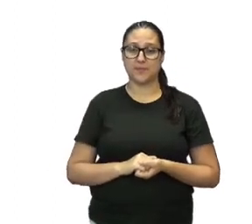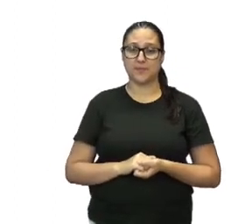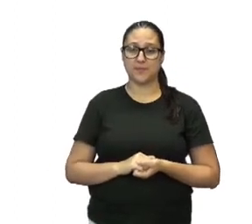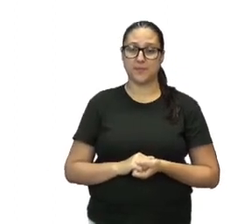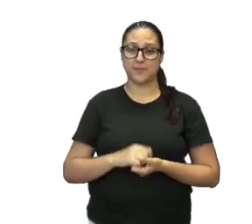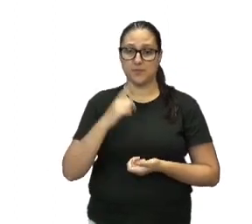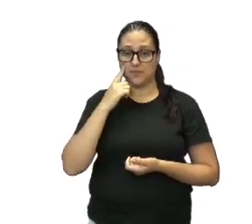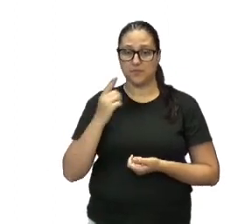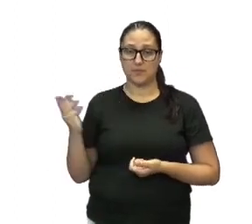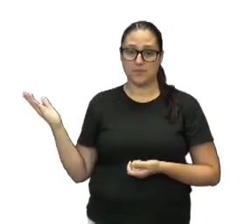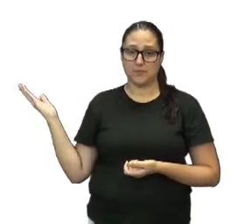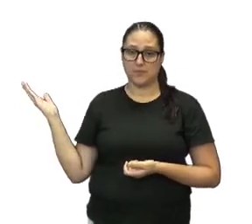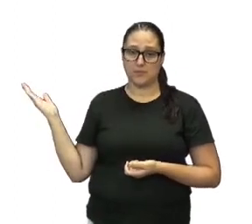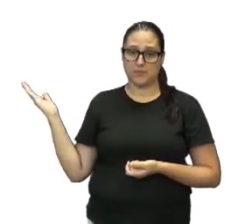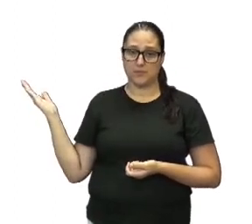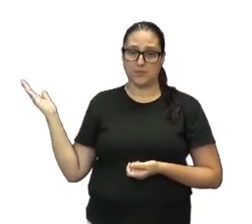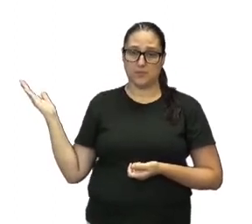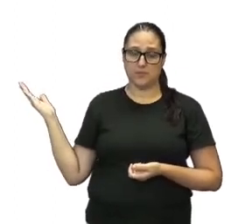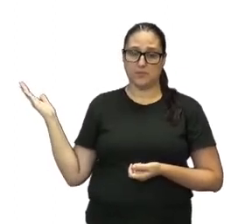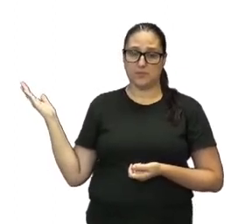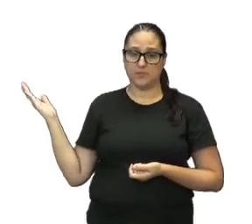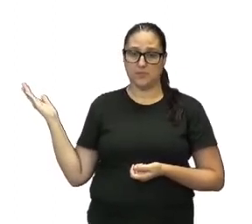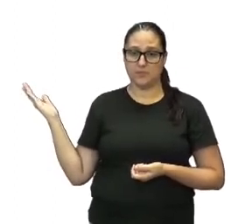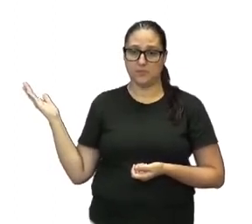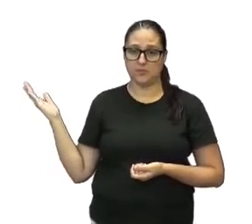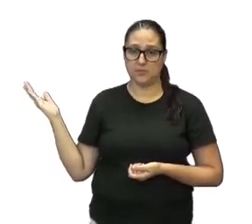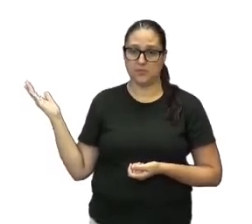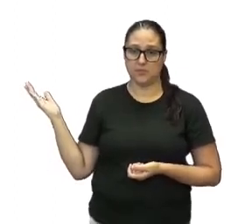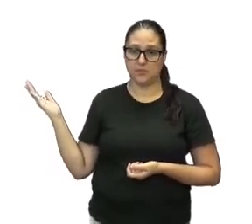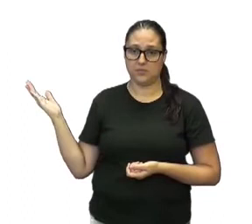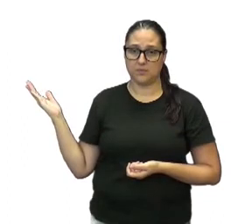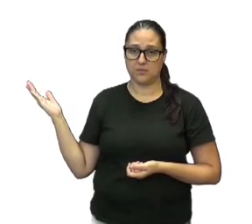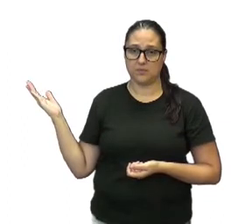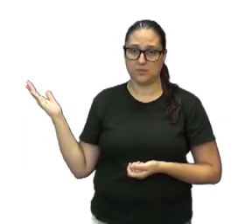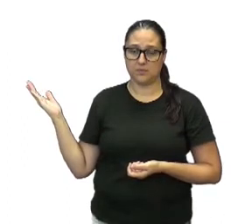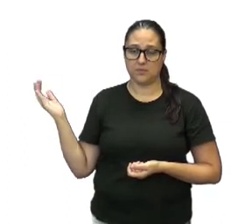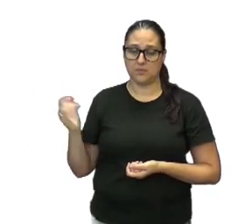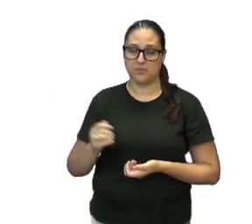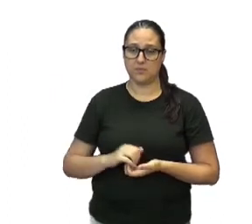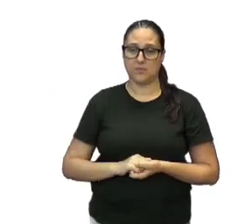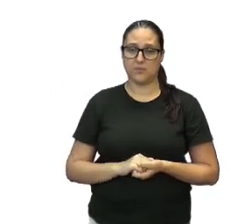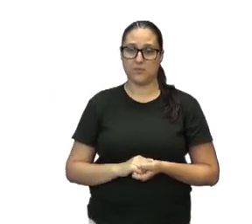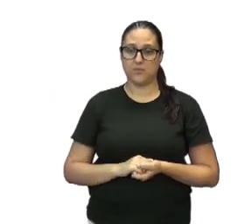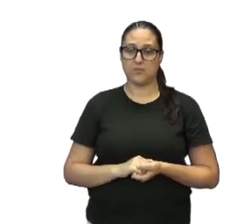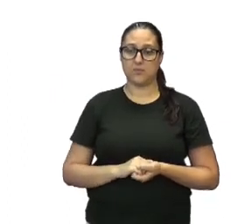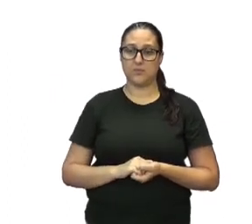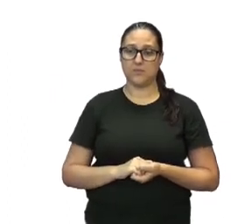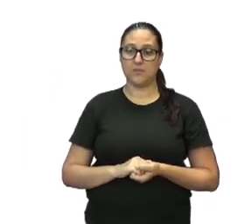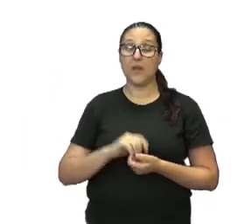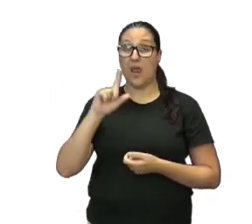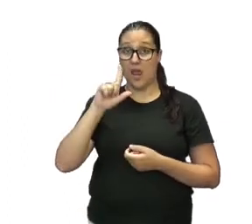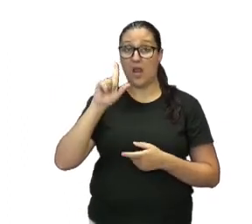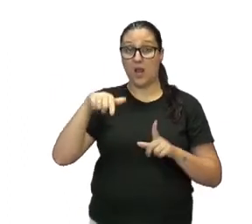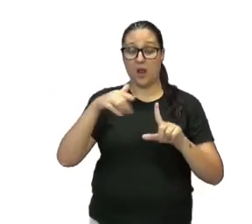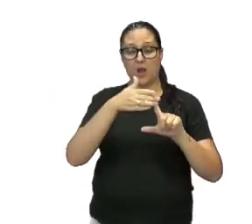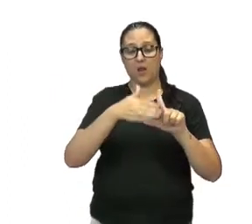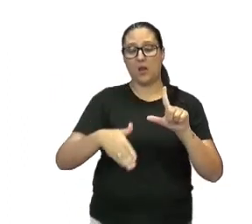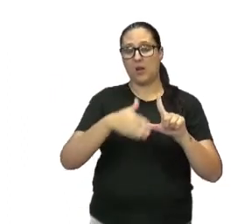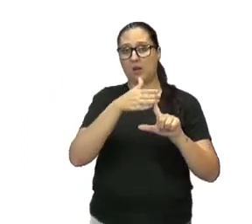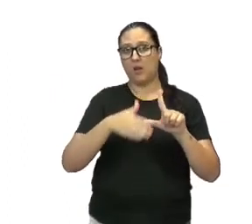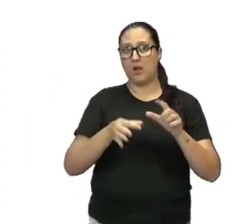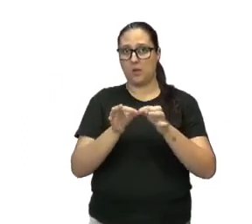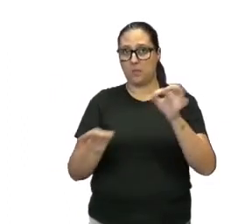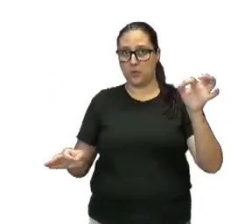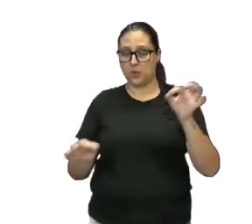de qualquer quadrado vai ser raiz de 2 vezes L, que é a medida do lado do quadrado. Certo?